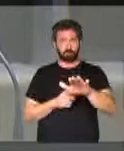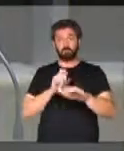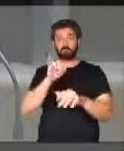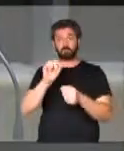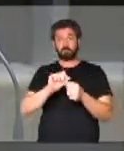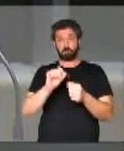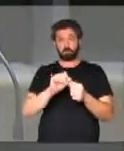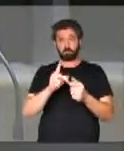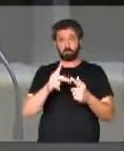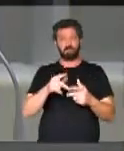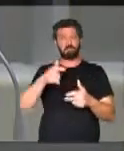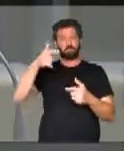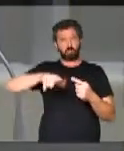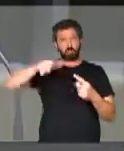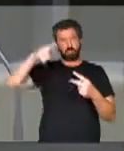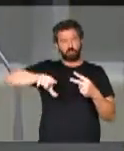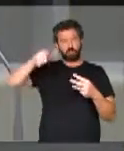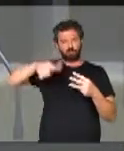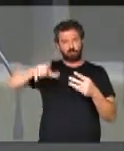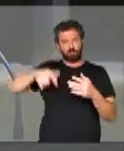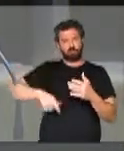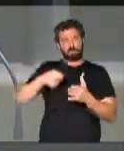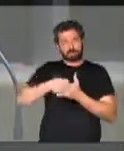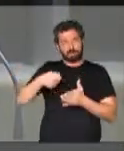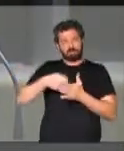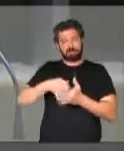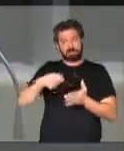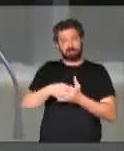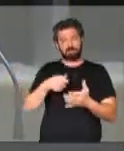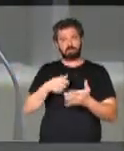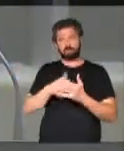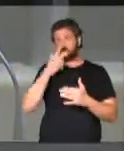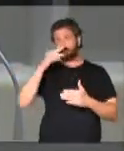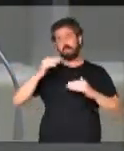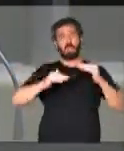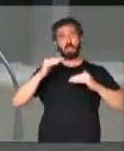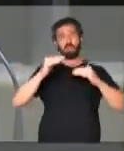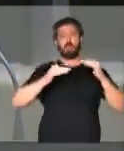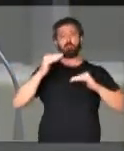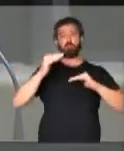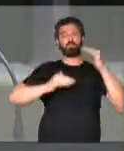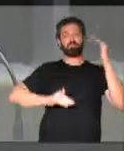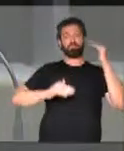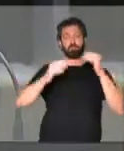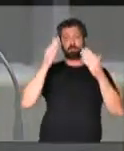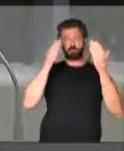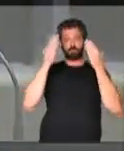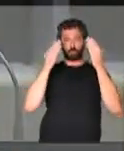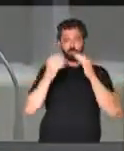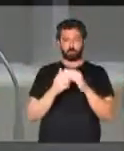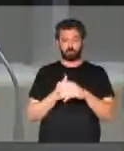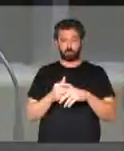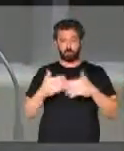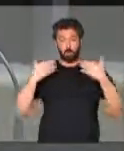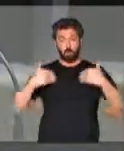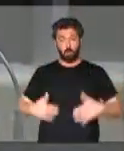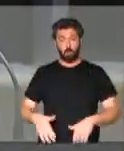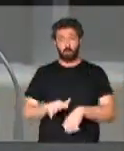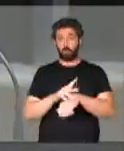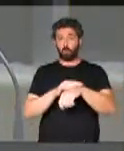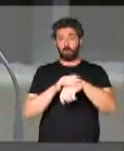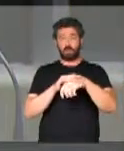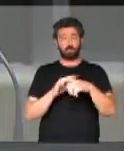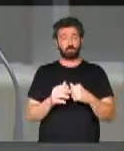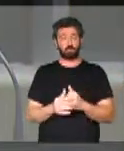quando feita de forma sistemática, leva a desequilíbrios psicológicos, adoece fisicamente